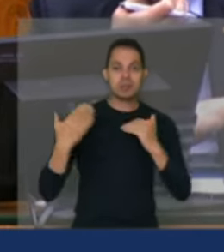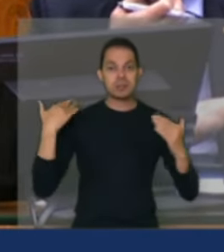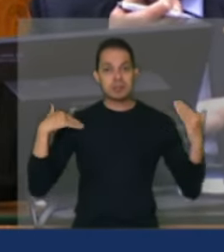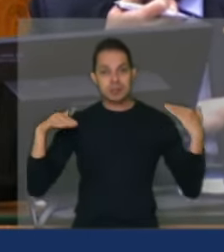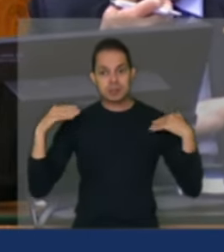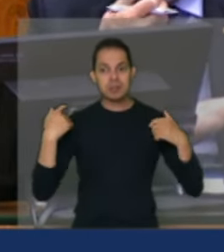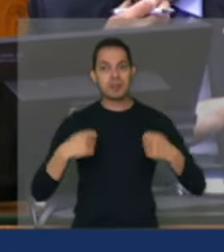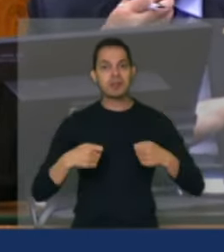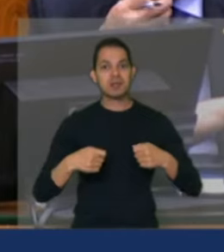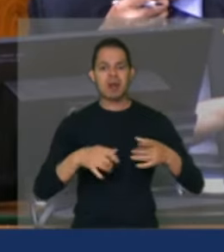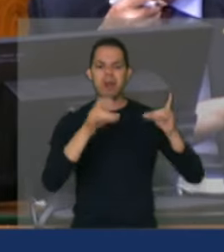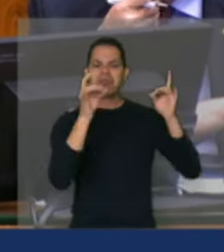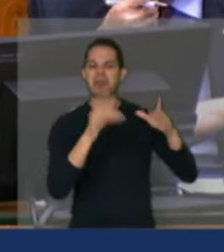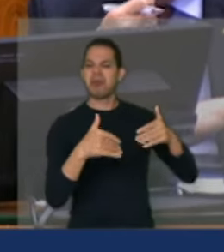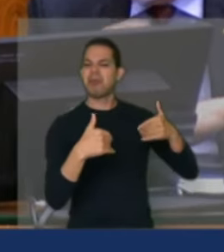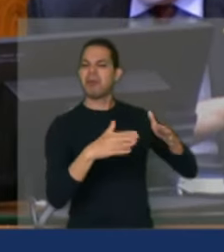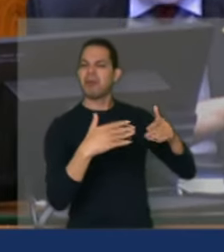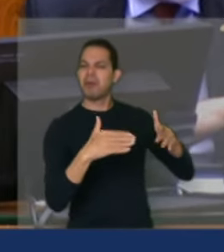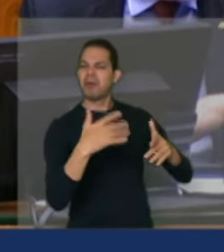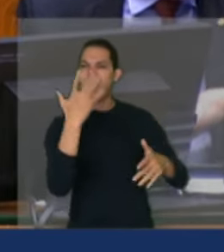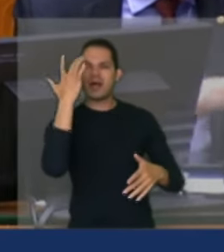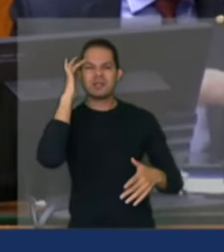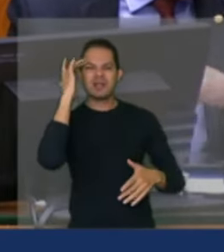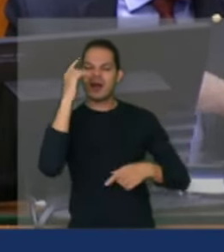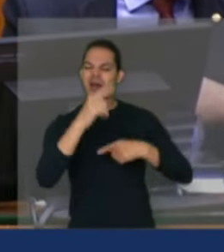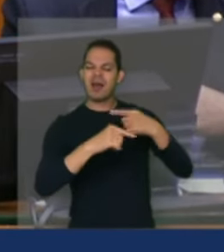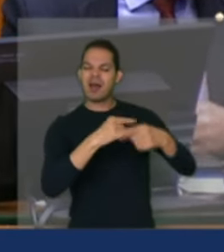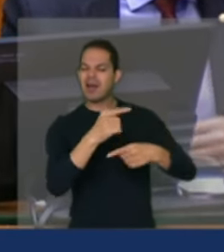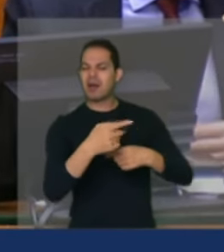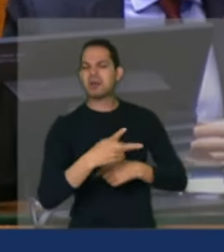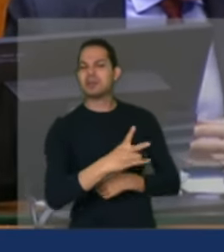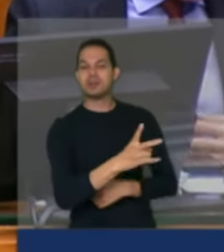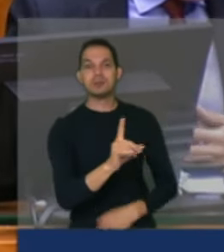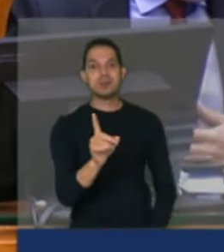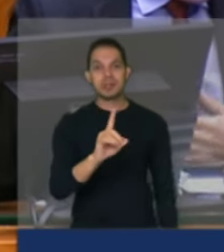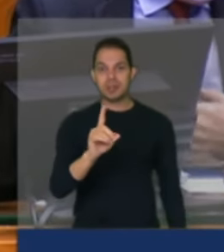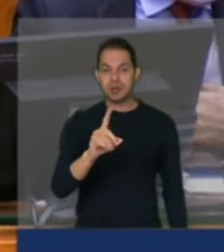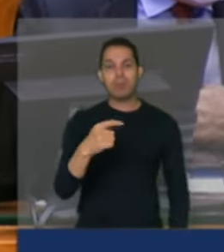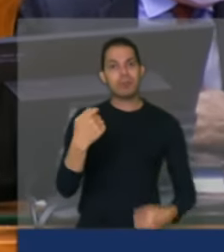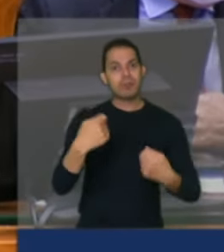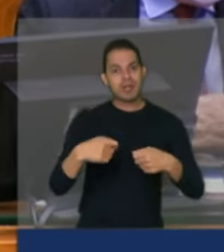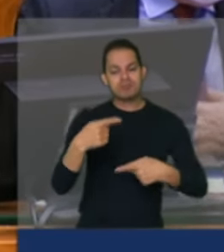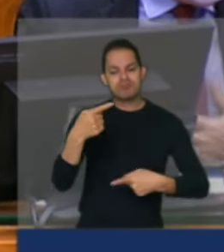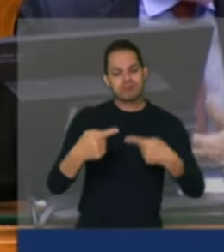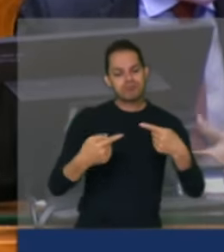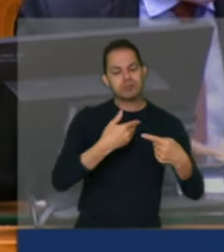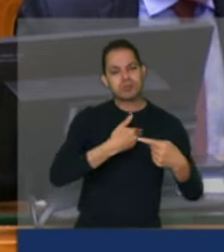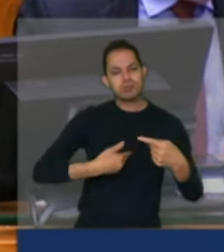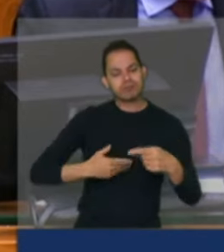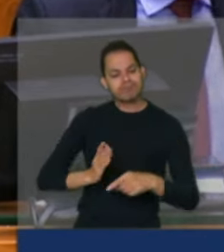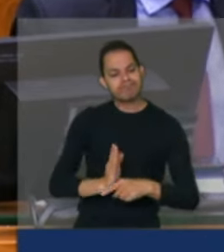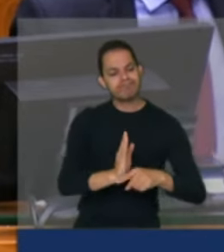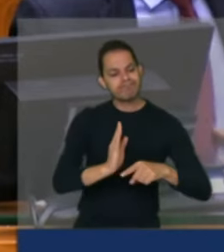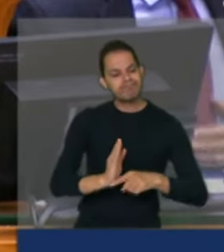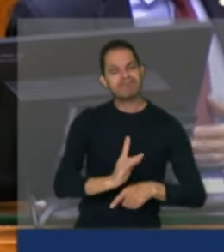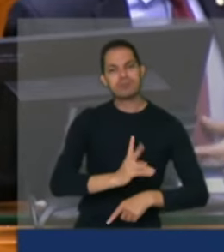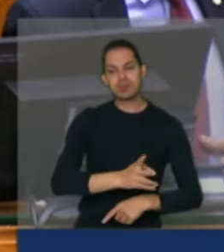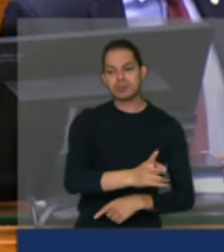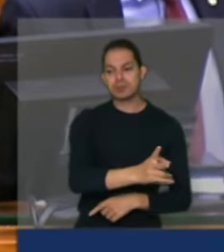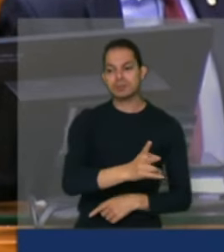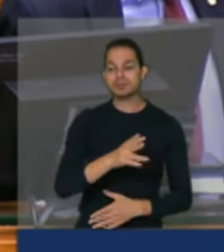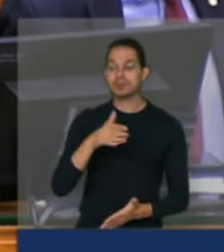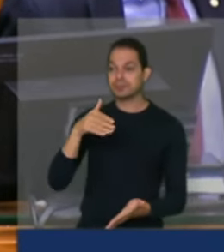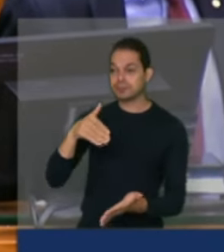abandonar no campo e achar que as gerações futuras vão continuar precisam que essas políticas públicas continuem e por fim